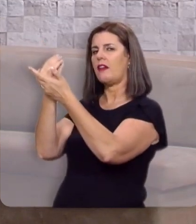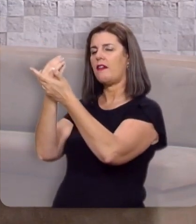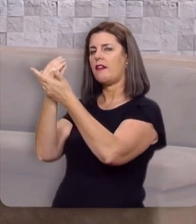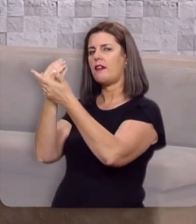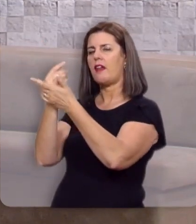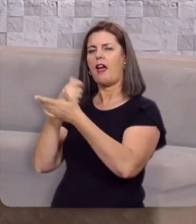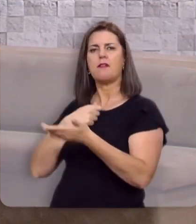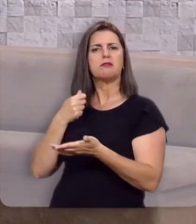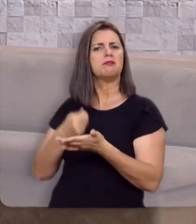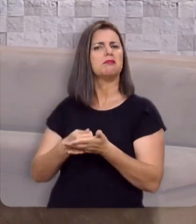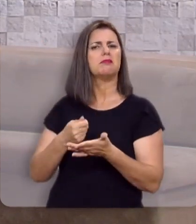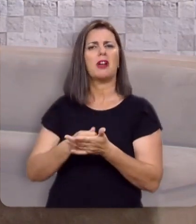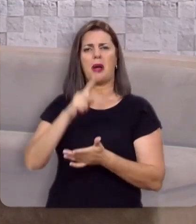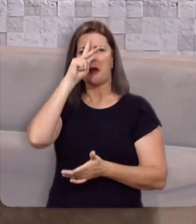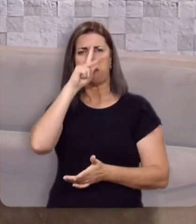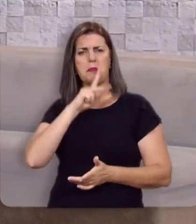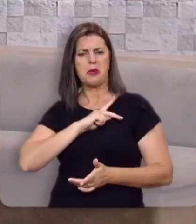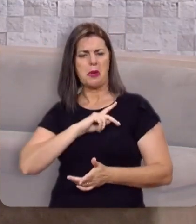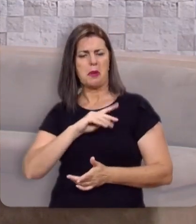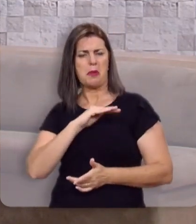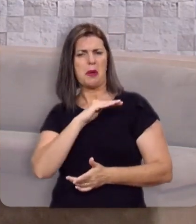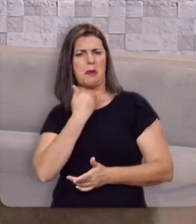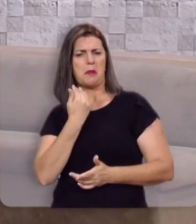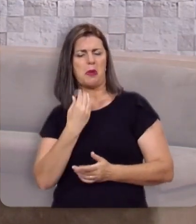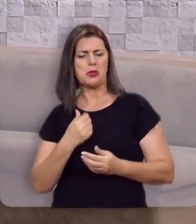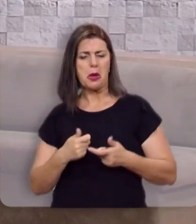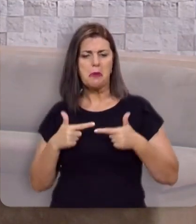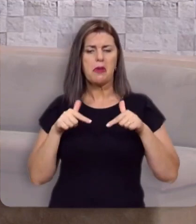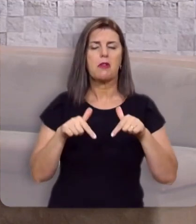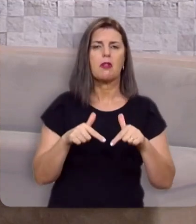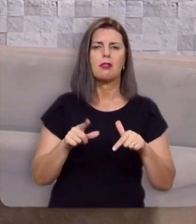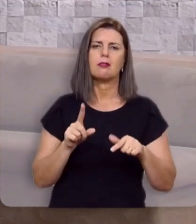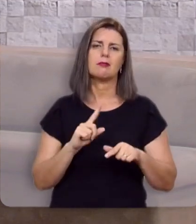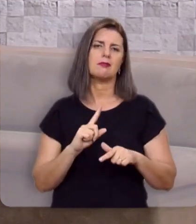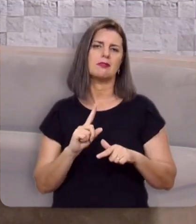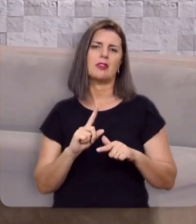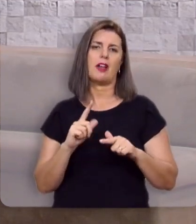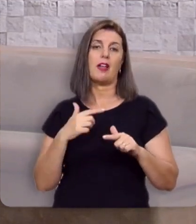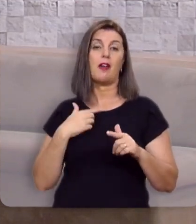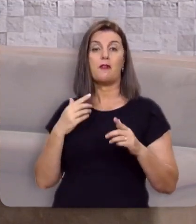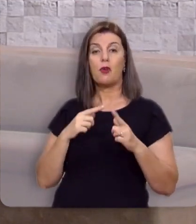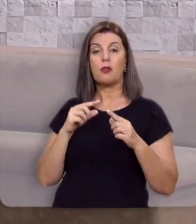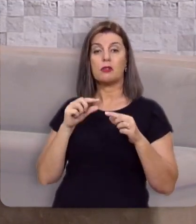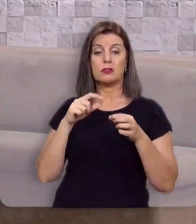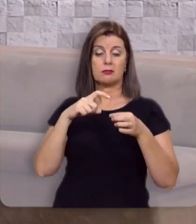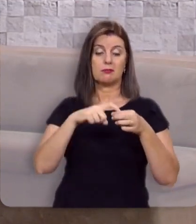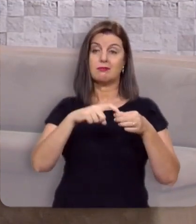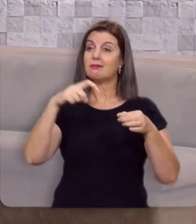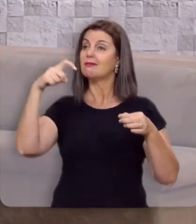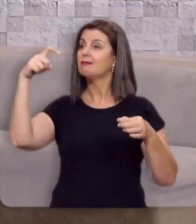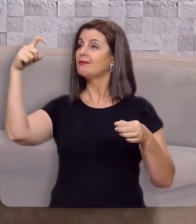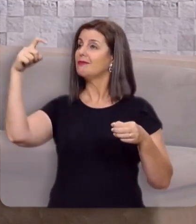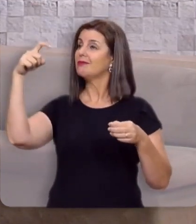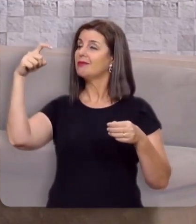não é a própria morte nua e crua que ele vai enfrentar, ele vai partir. Ele usa uma